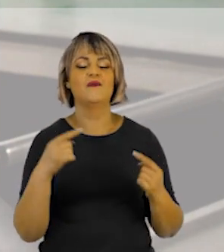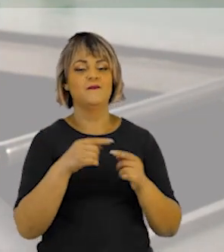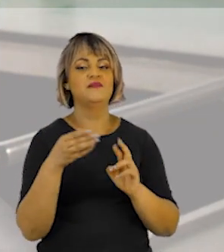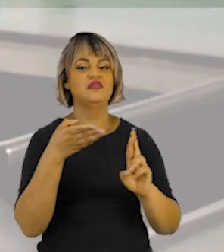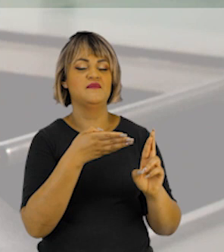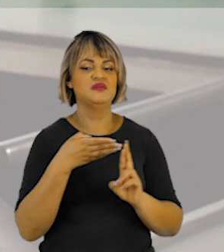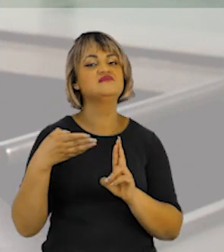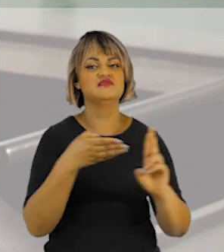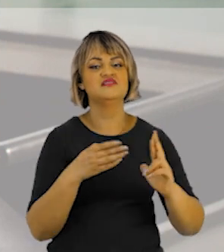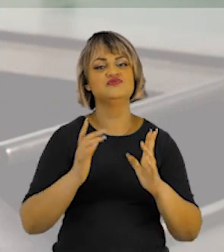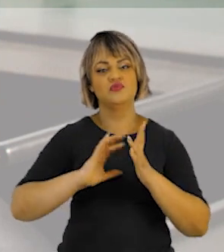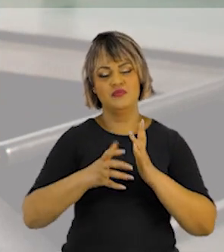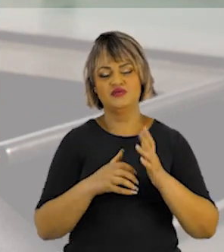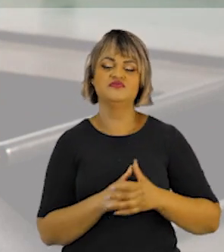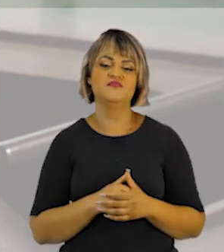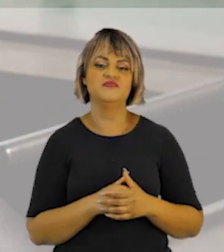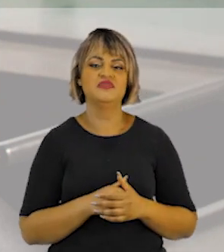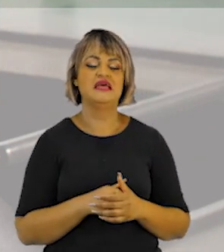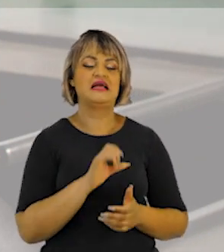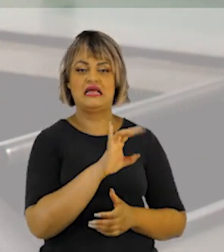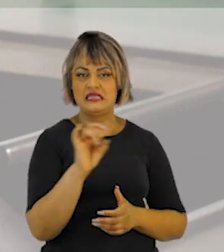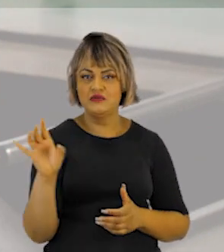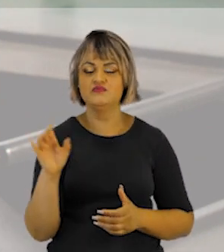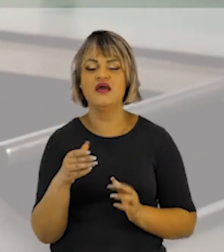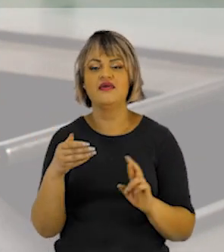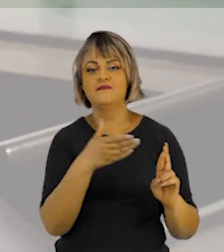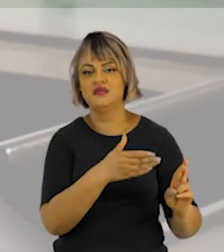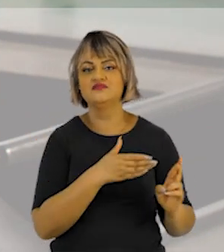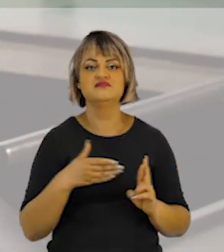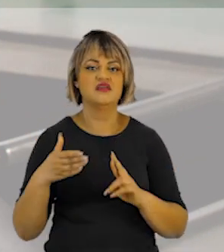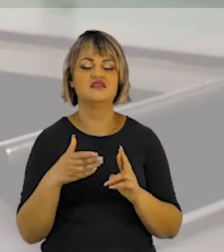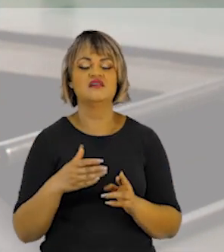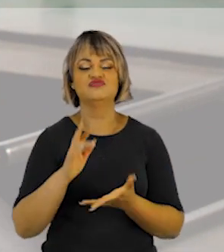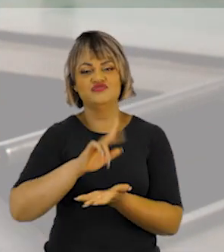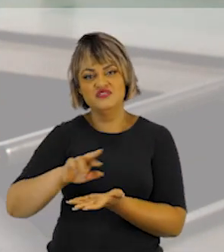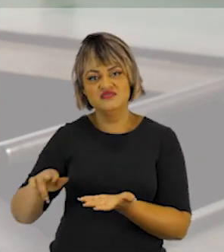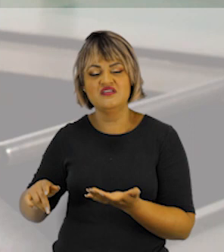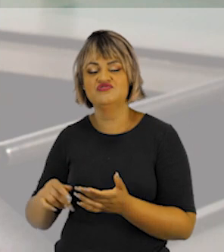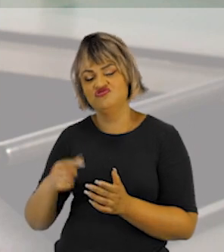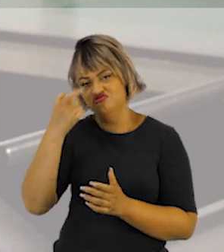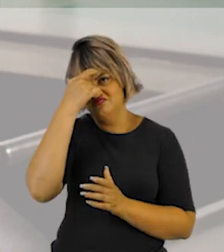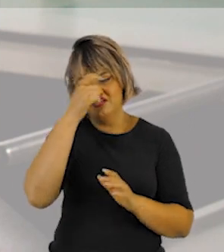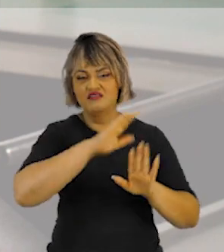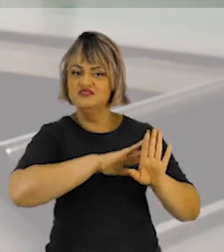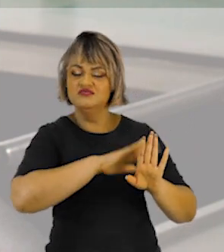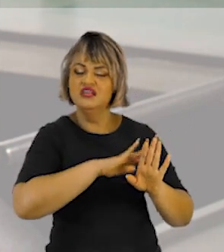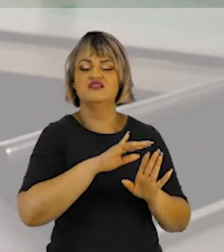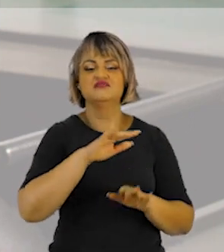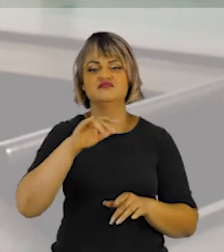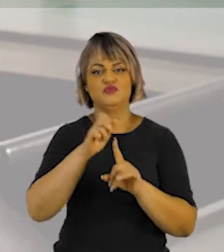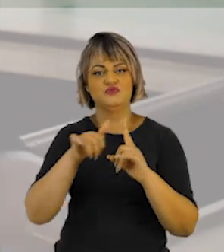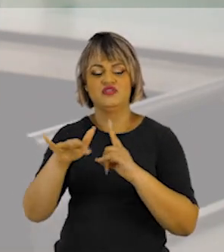representantes dos partidos políticos, cada um deles representando a diversidade de ideologias e